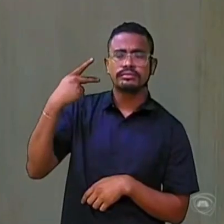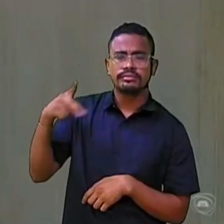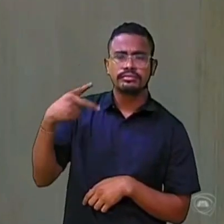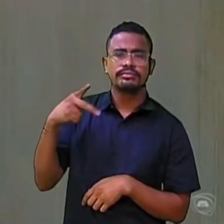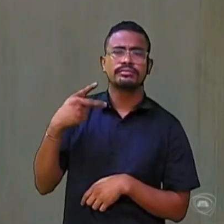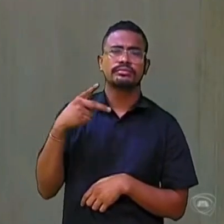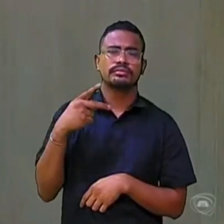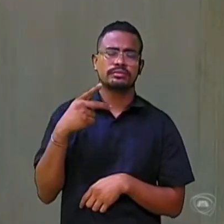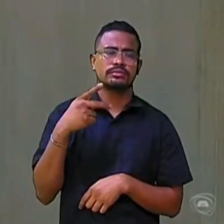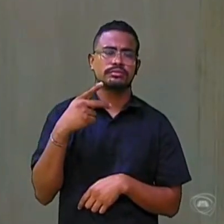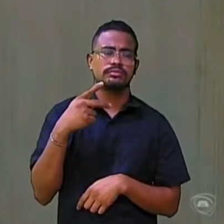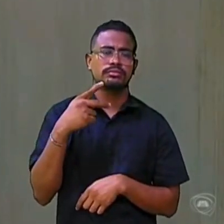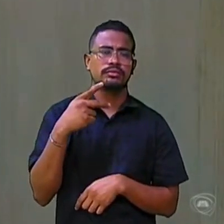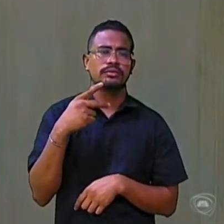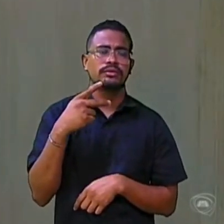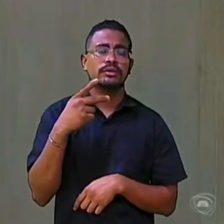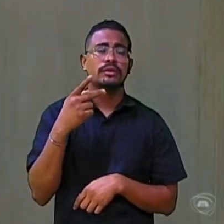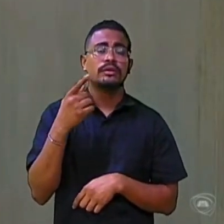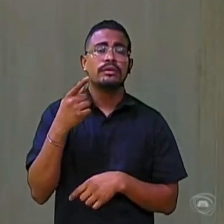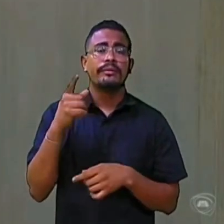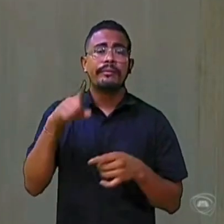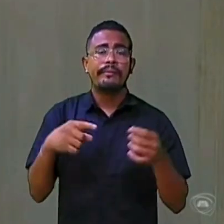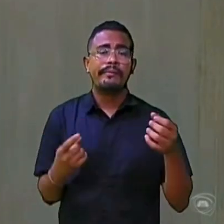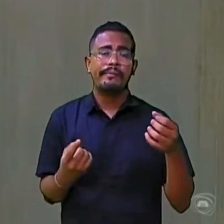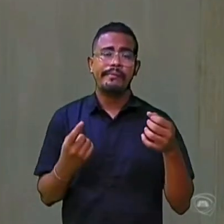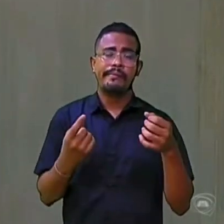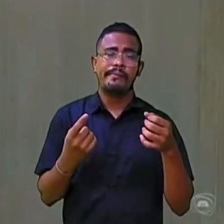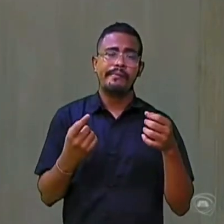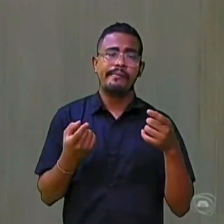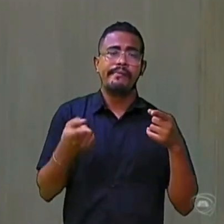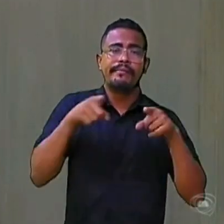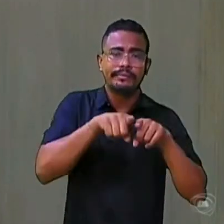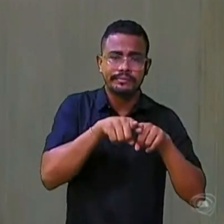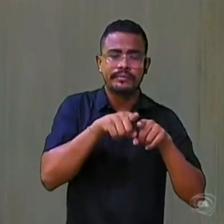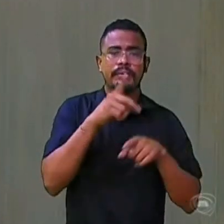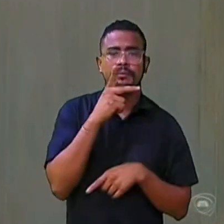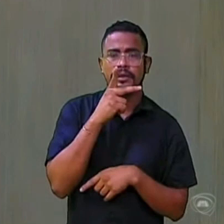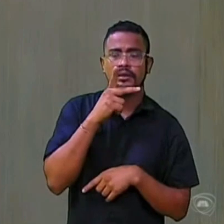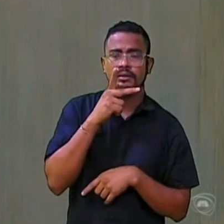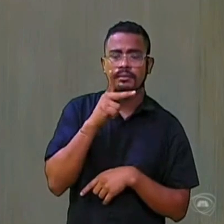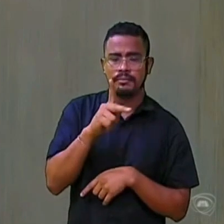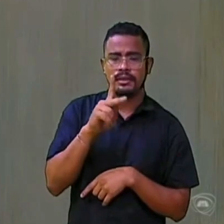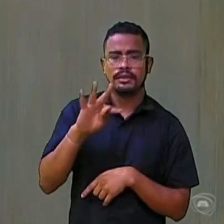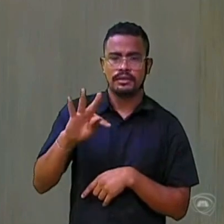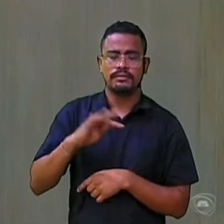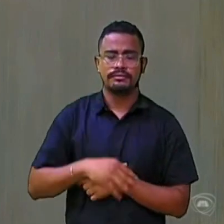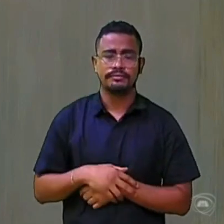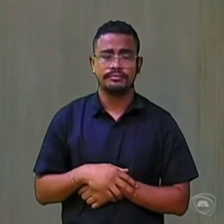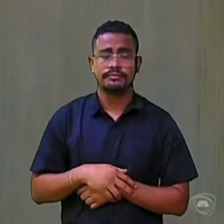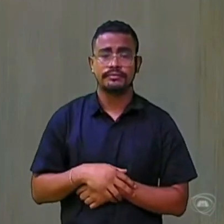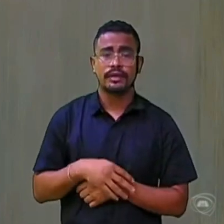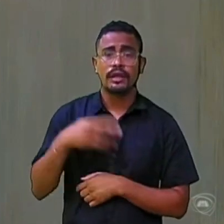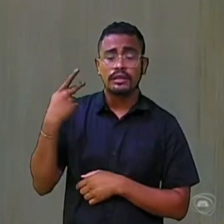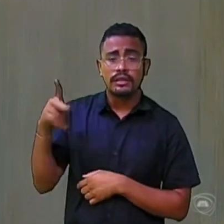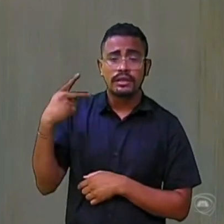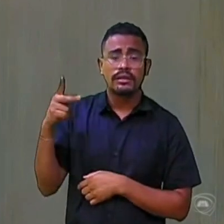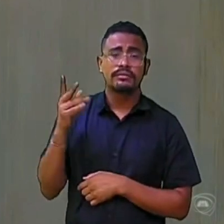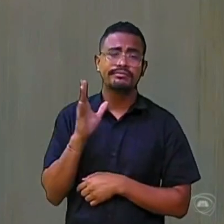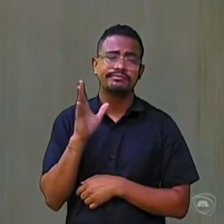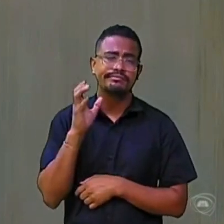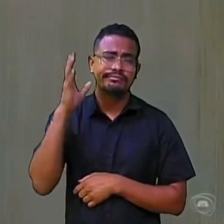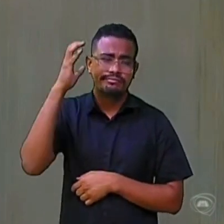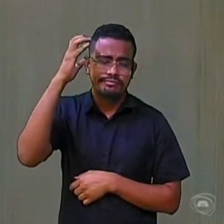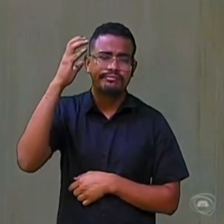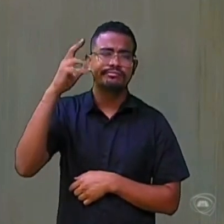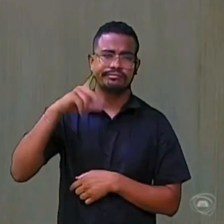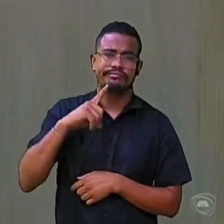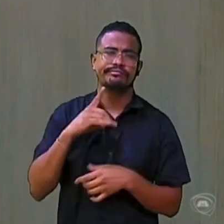de filiação dele ao PT. O deputado Evandro Leitão, ele tem uma história construída de alianças com o PT, porque